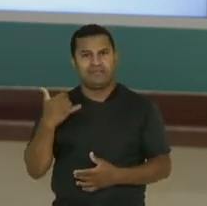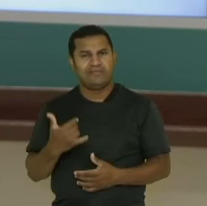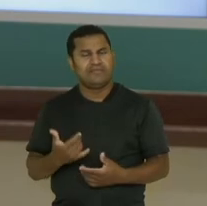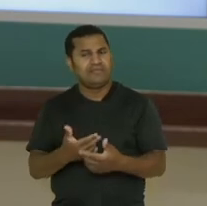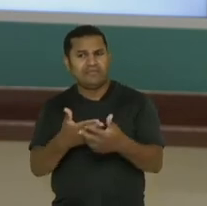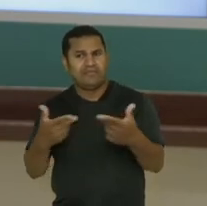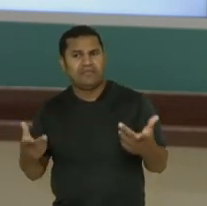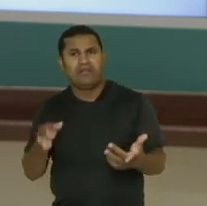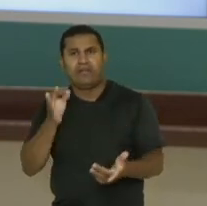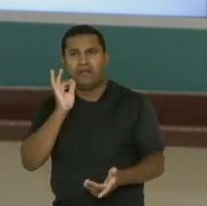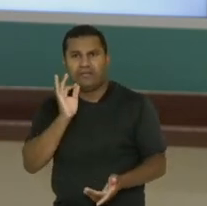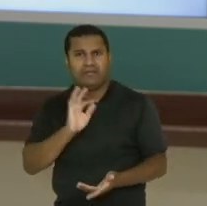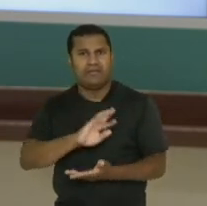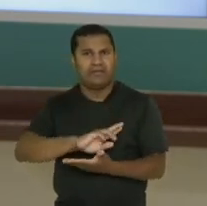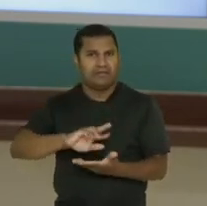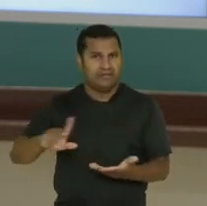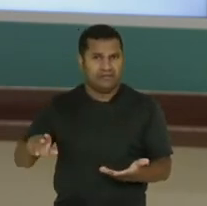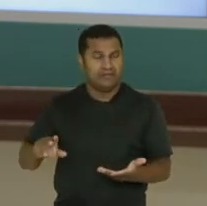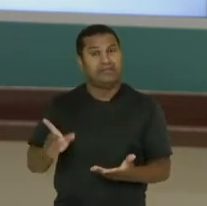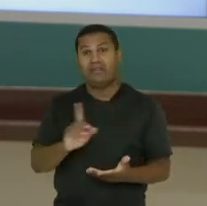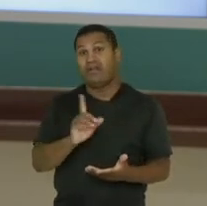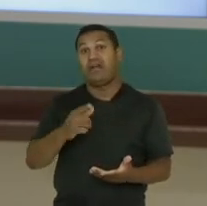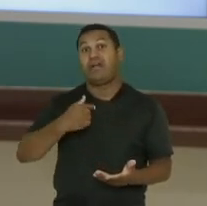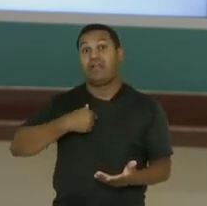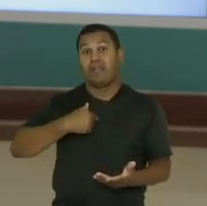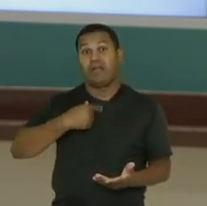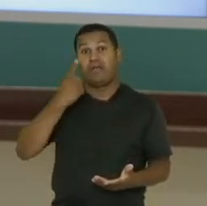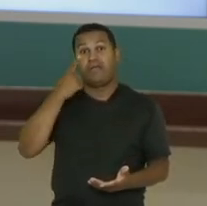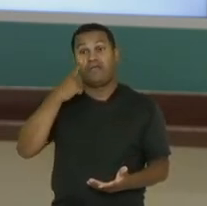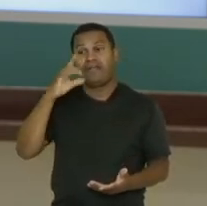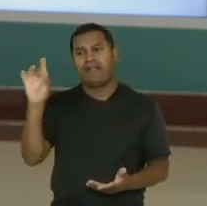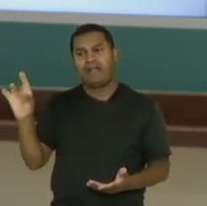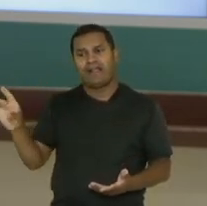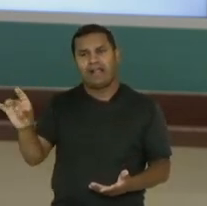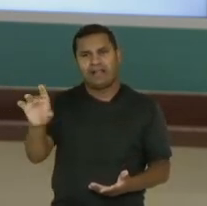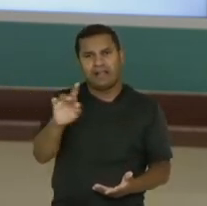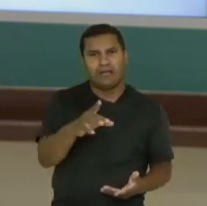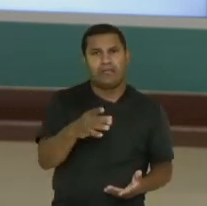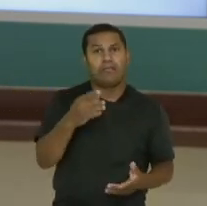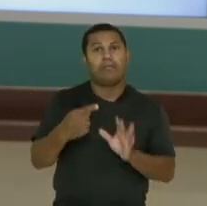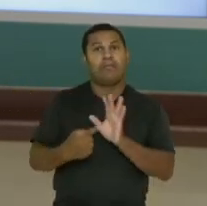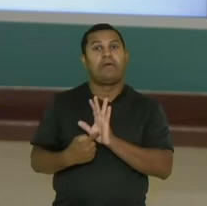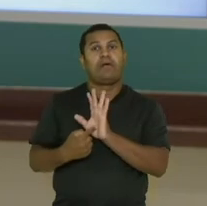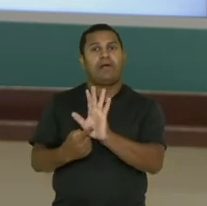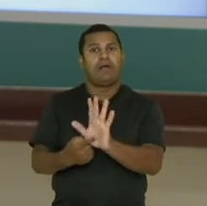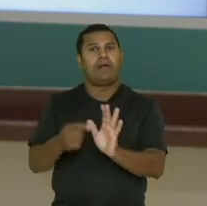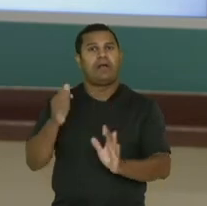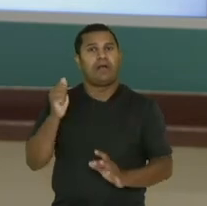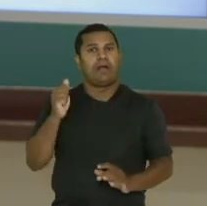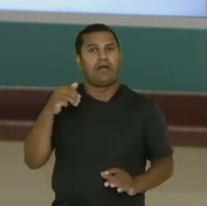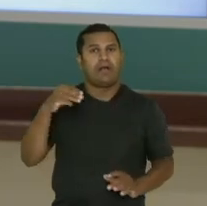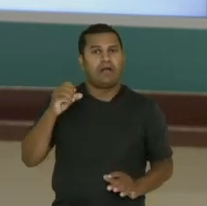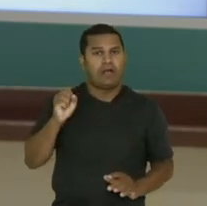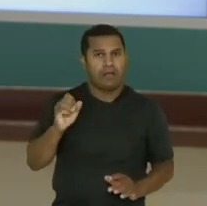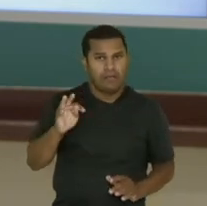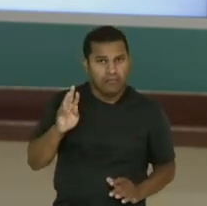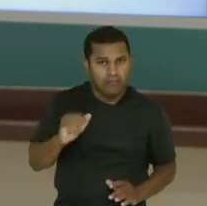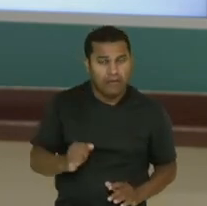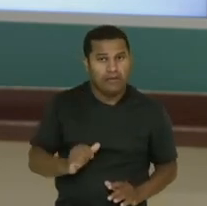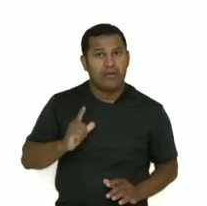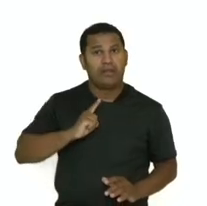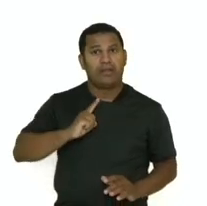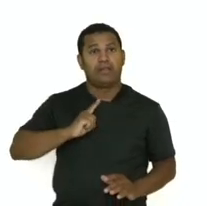um recorte, uma quantidade menor, que a gente chama de amostra representativa. Uma amostra que represente